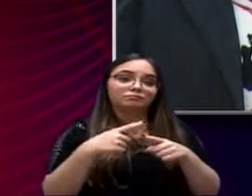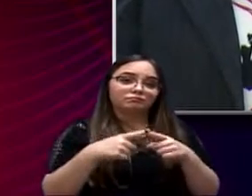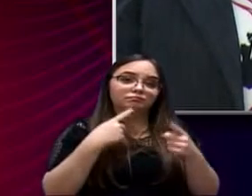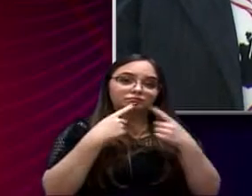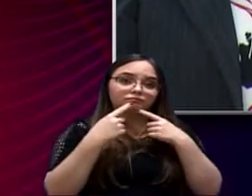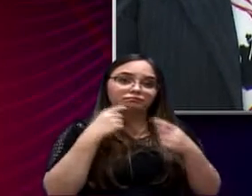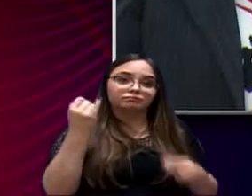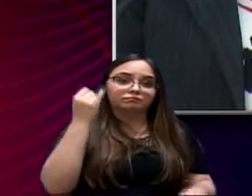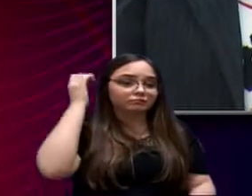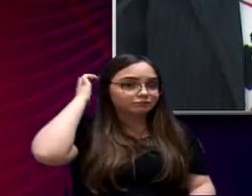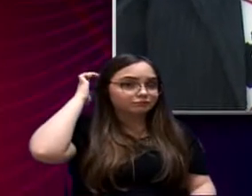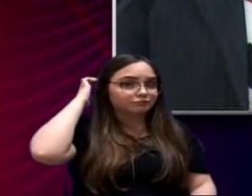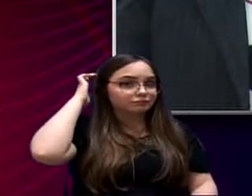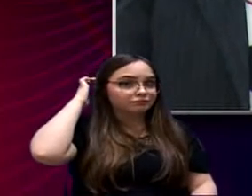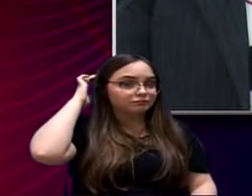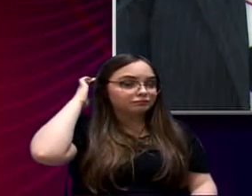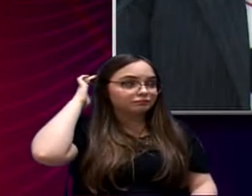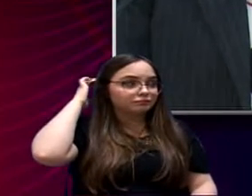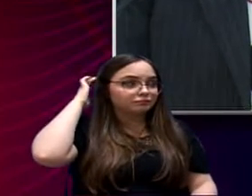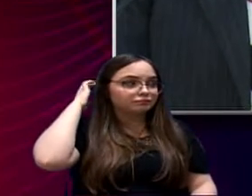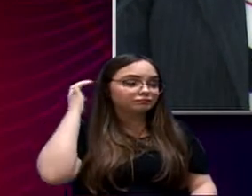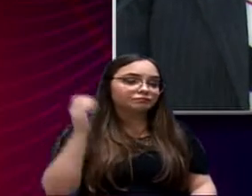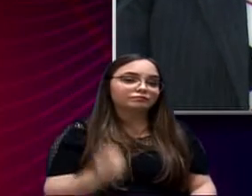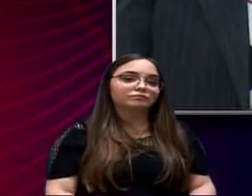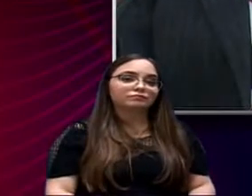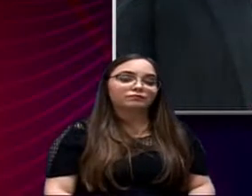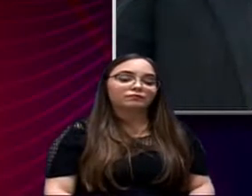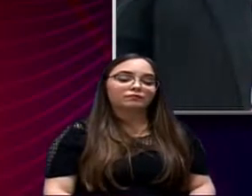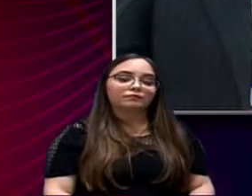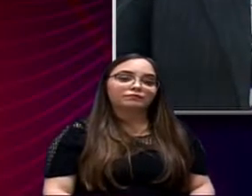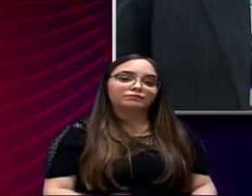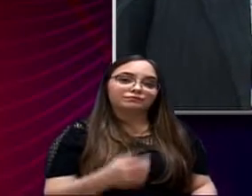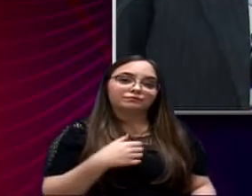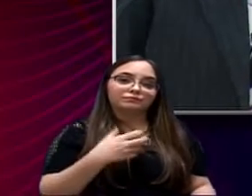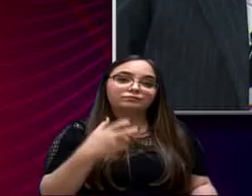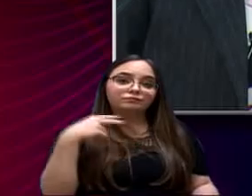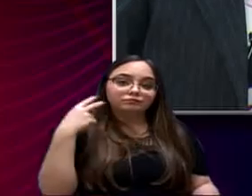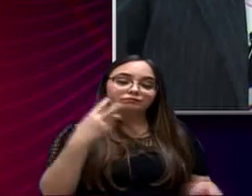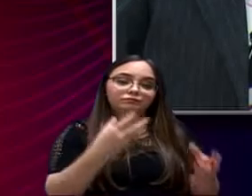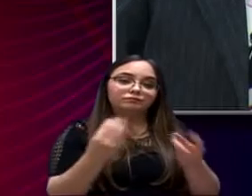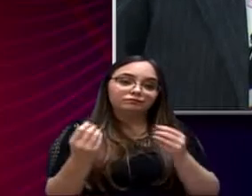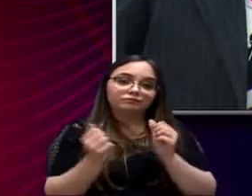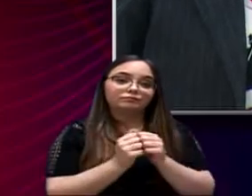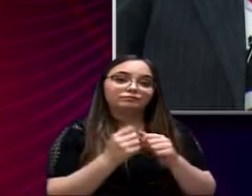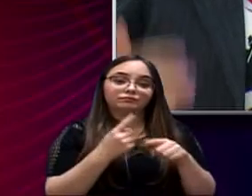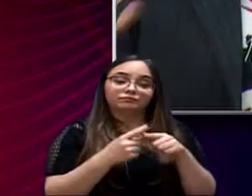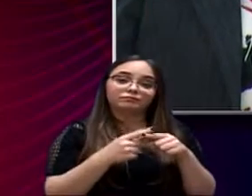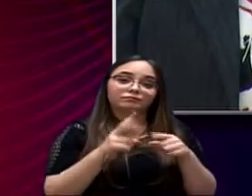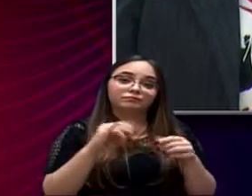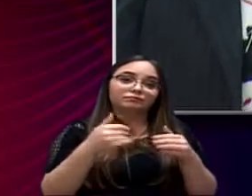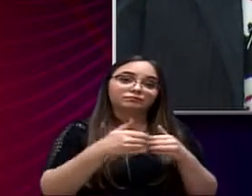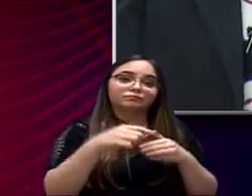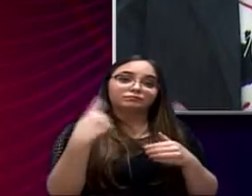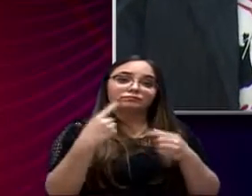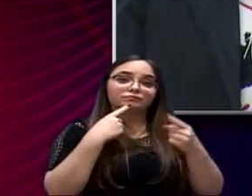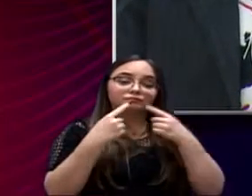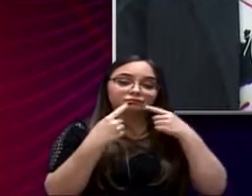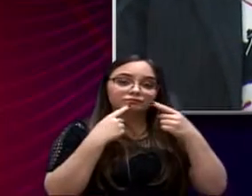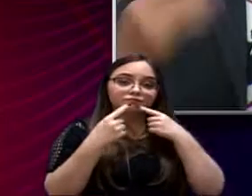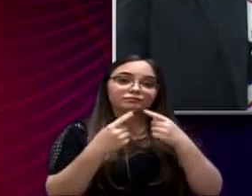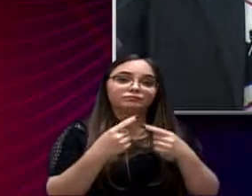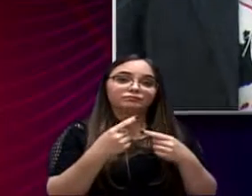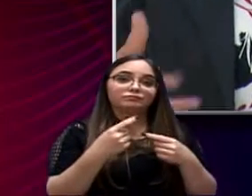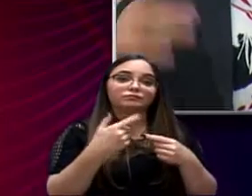tão importante, né, vereador, que mais vereadores estivessem participando, porque daqui a pouco a gente vai discutindo, né,